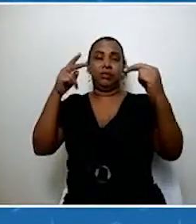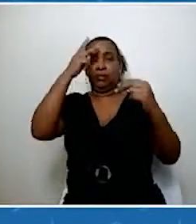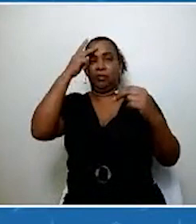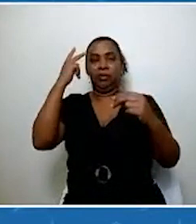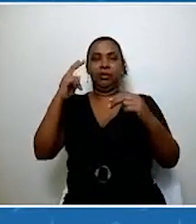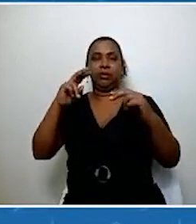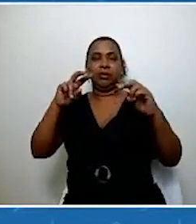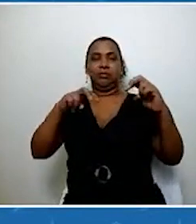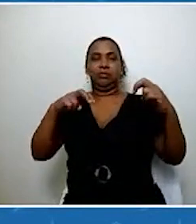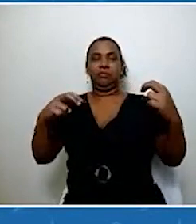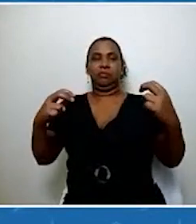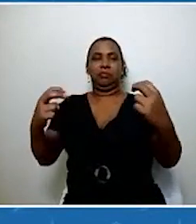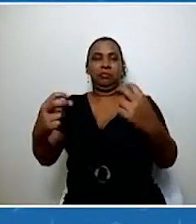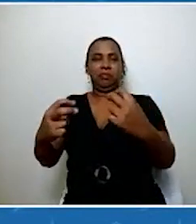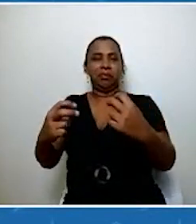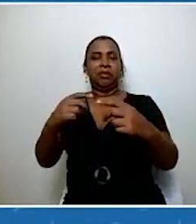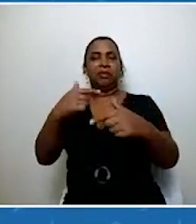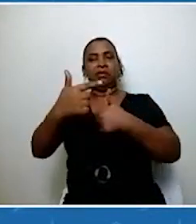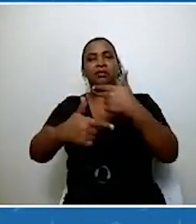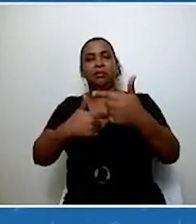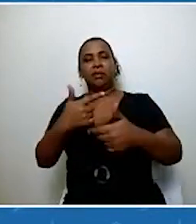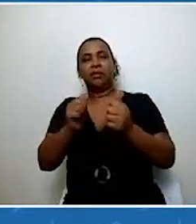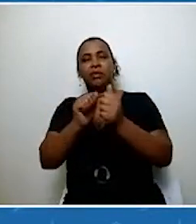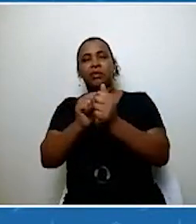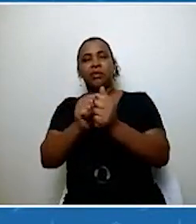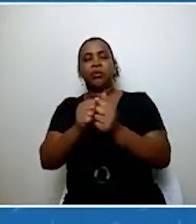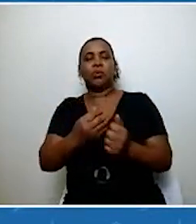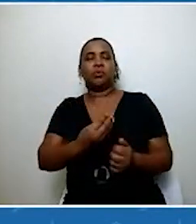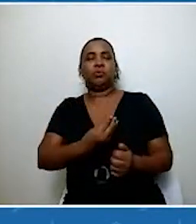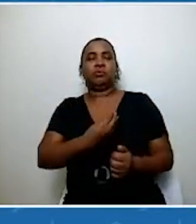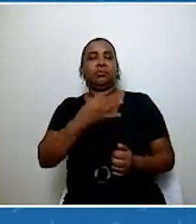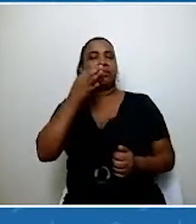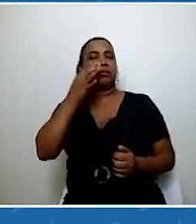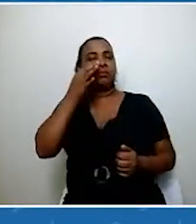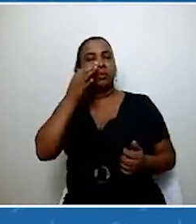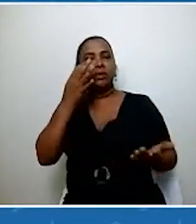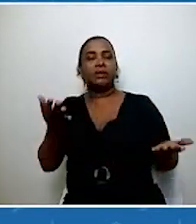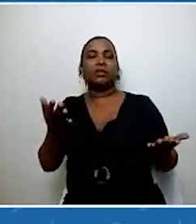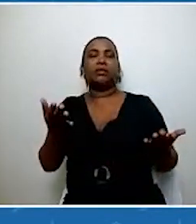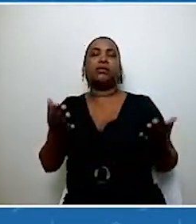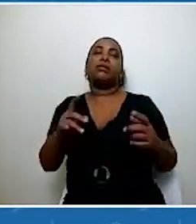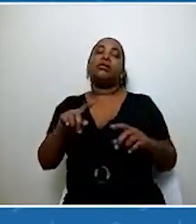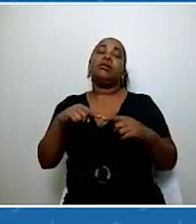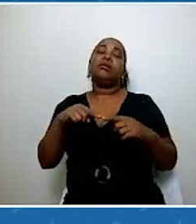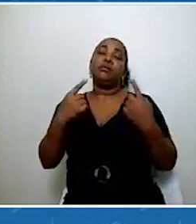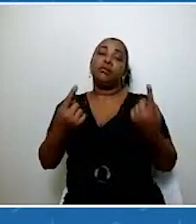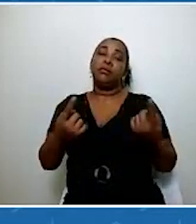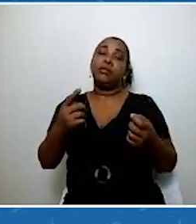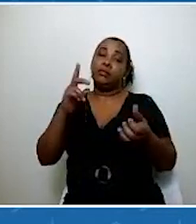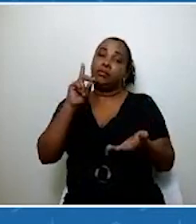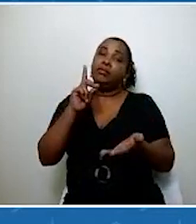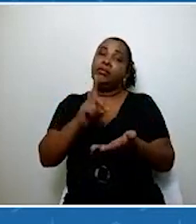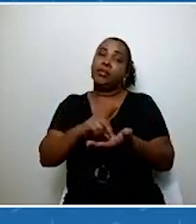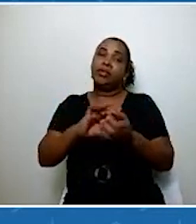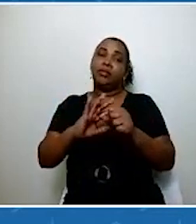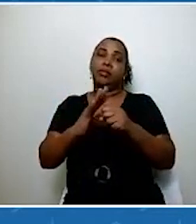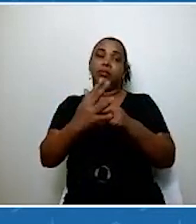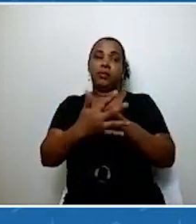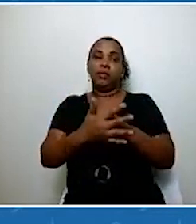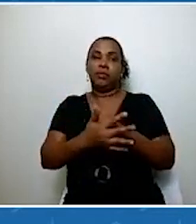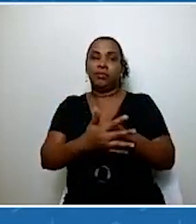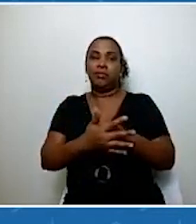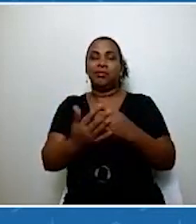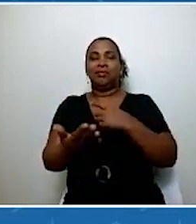atuando aqui presencialmente. Então, na verdade, eu acho que a pandemia, ela trouxe outras perspectivas para a gente